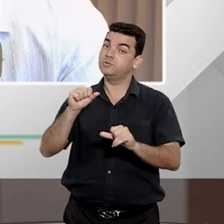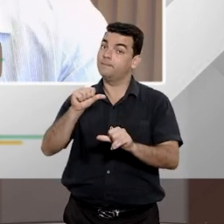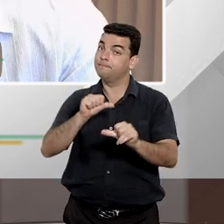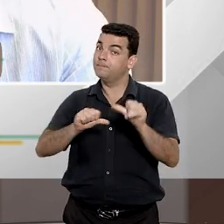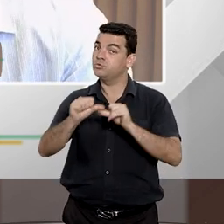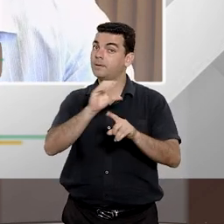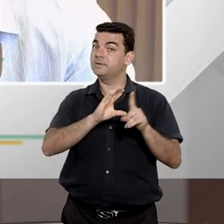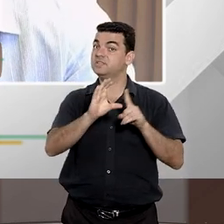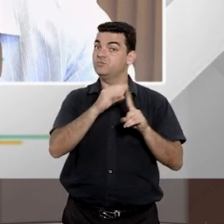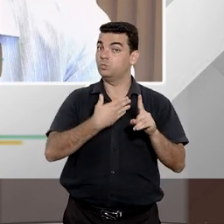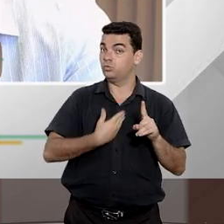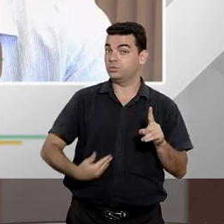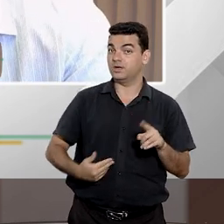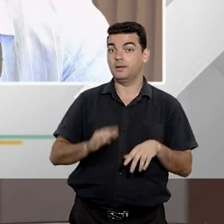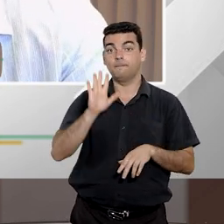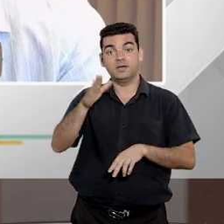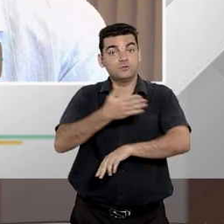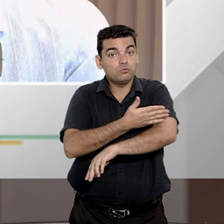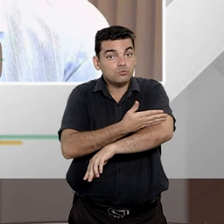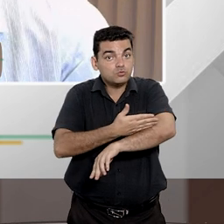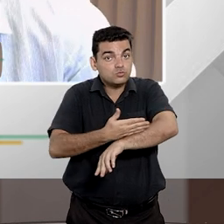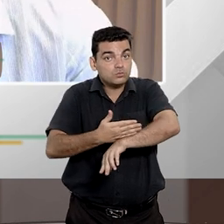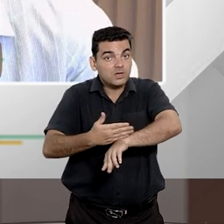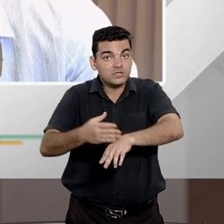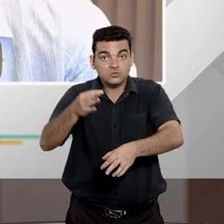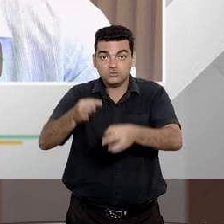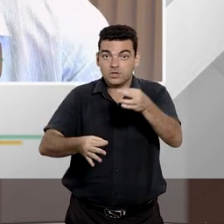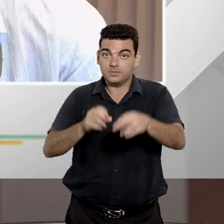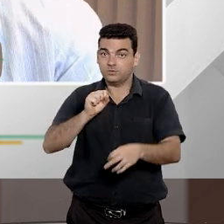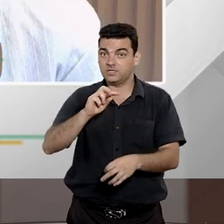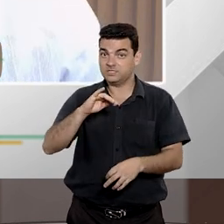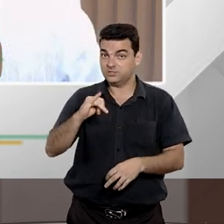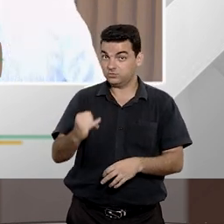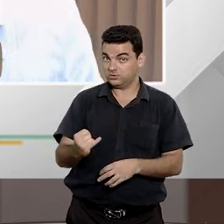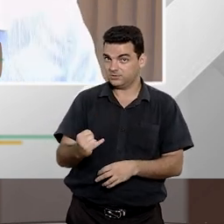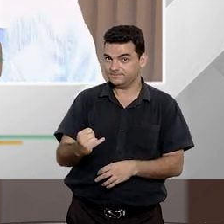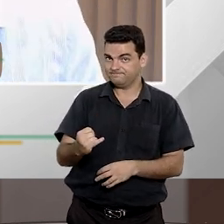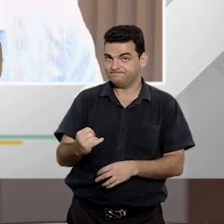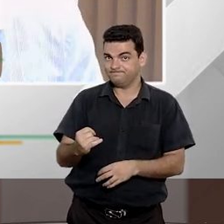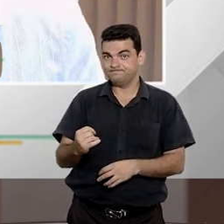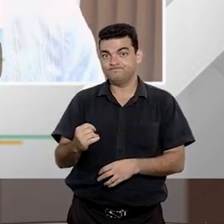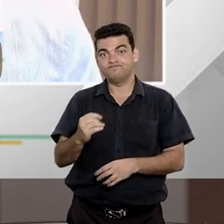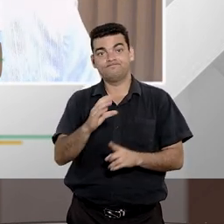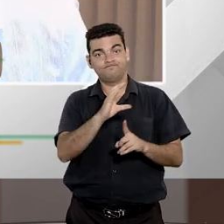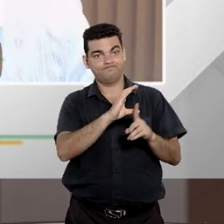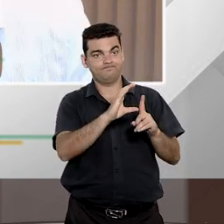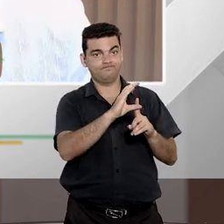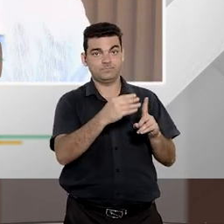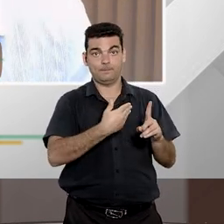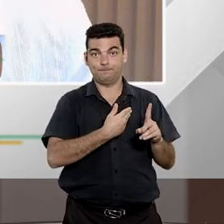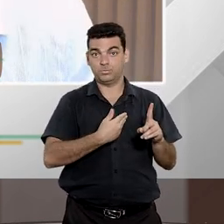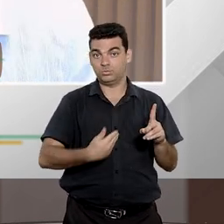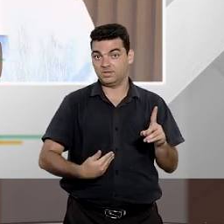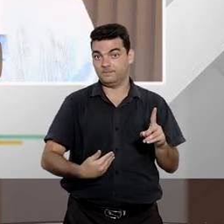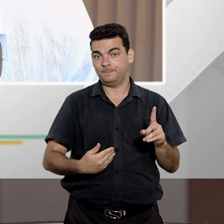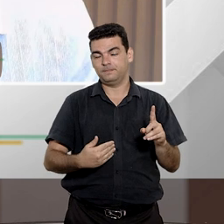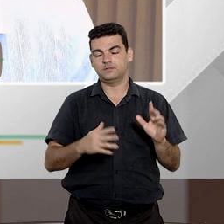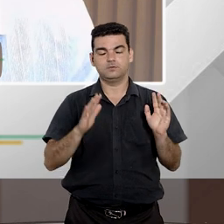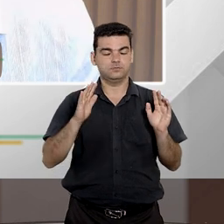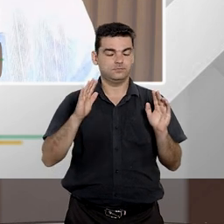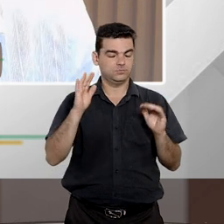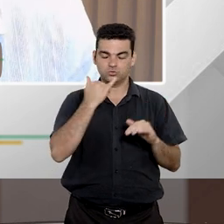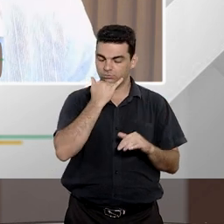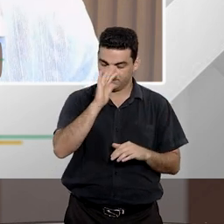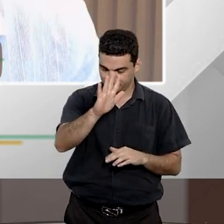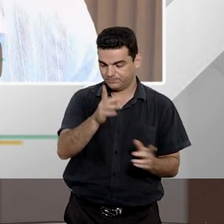Mas historicamente na jurisprudência do Superior Tribunal de Justiça a ação civil pública aliás a